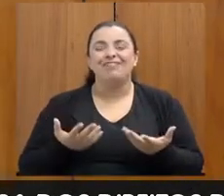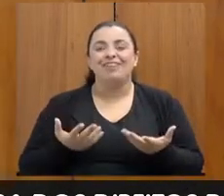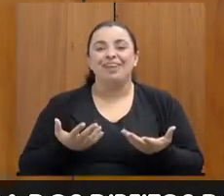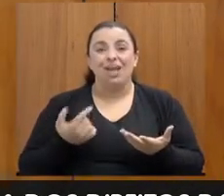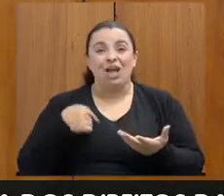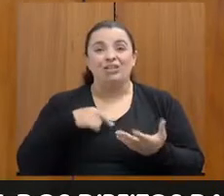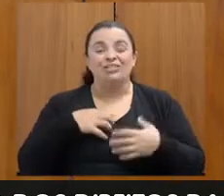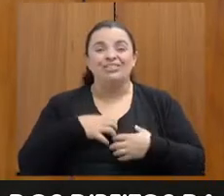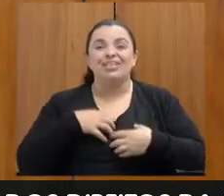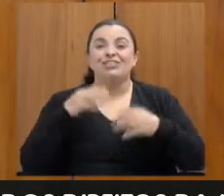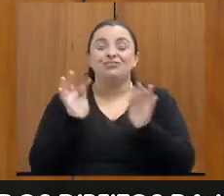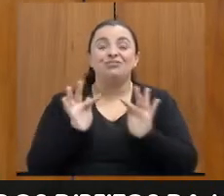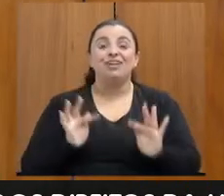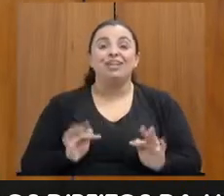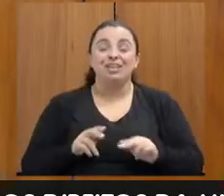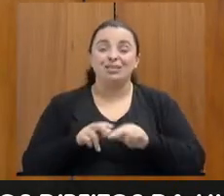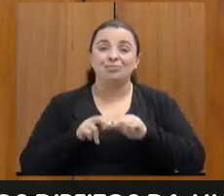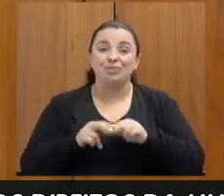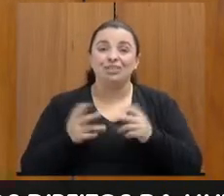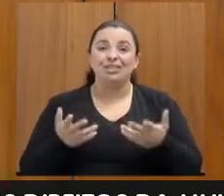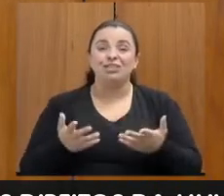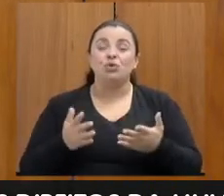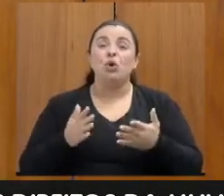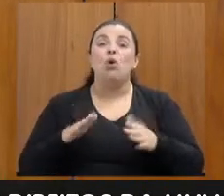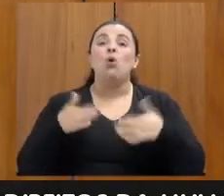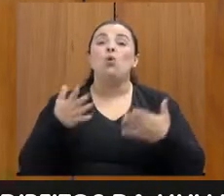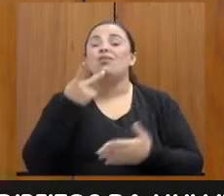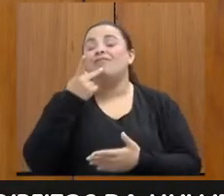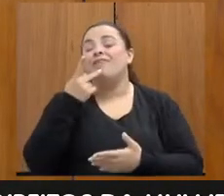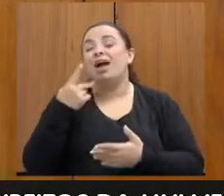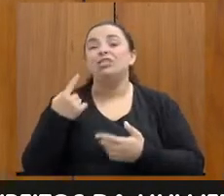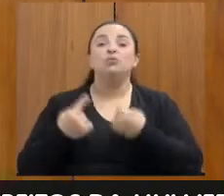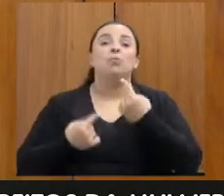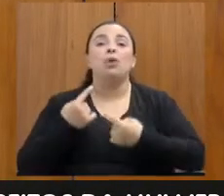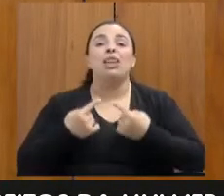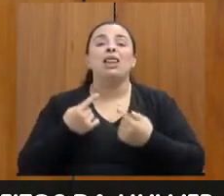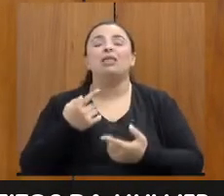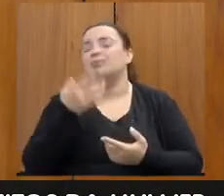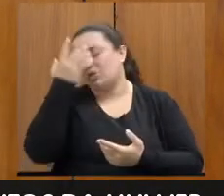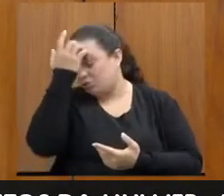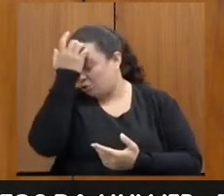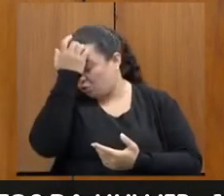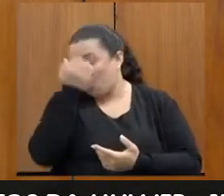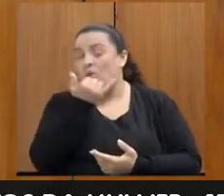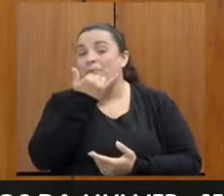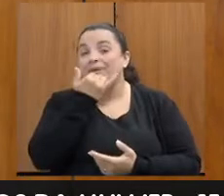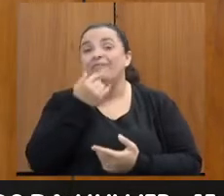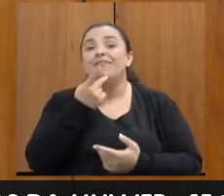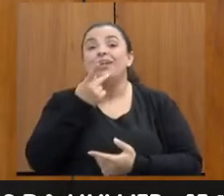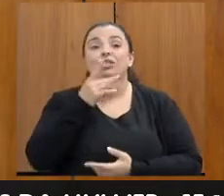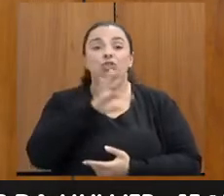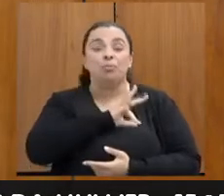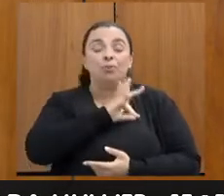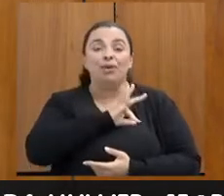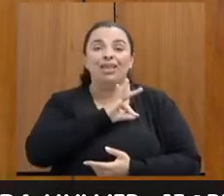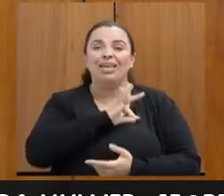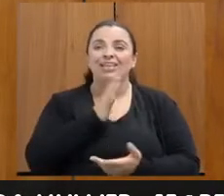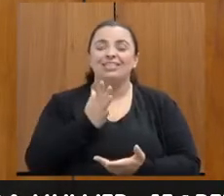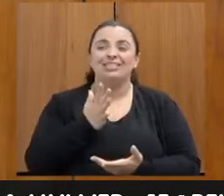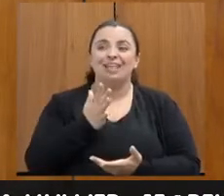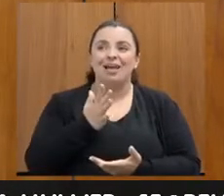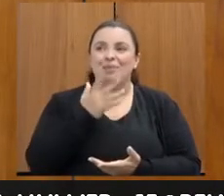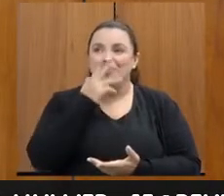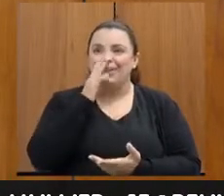porque a instituição, quando a gente fala de polícia, seja ela qual for, já dá aquele sentimento ali de algo muito